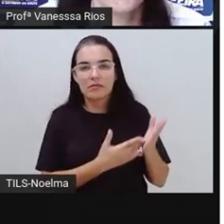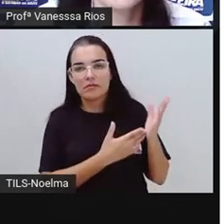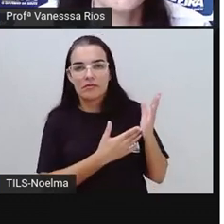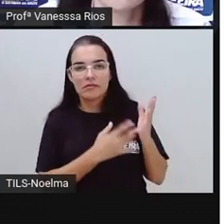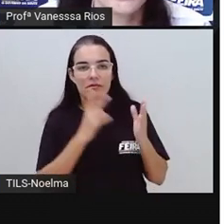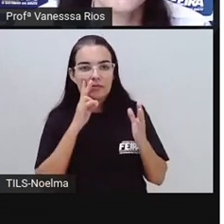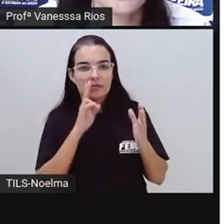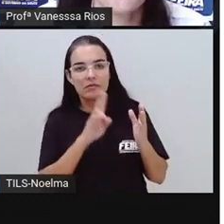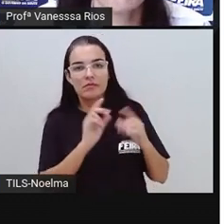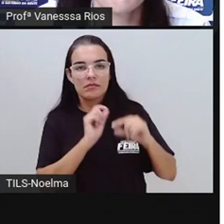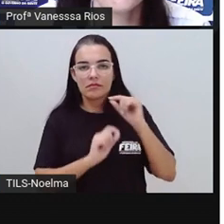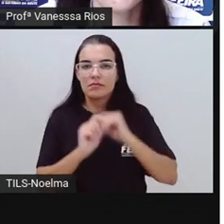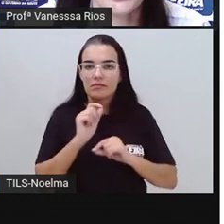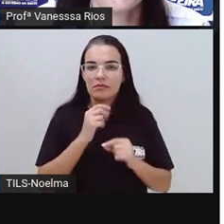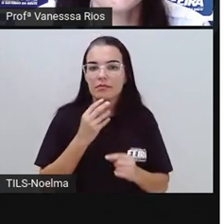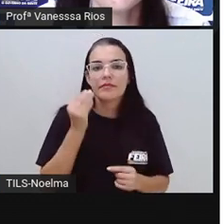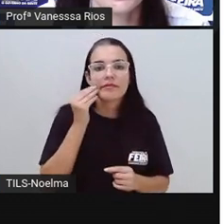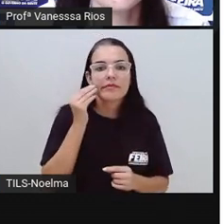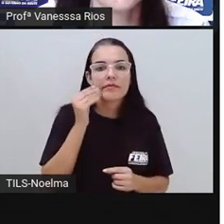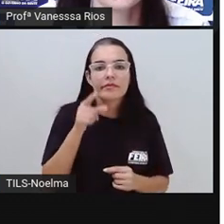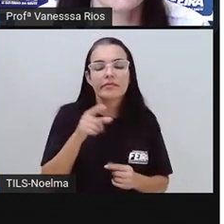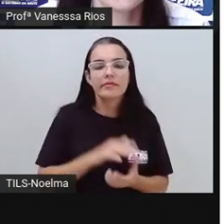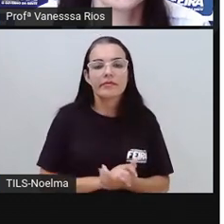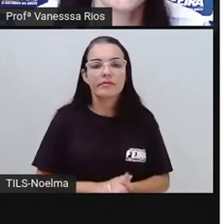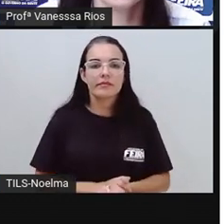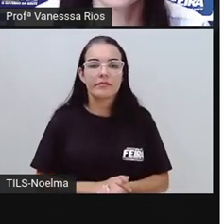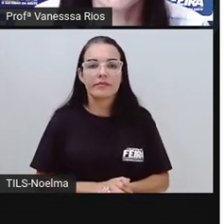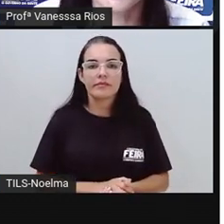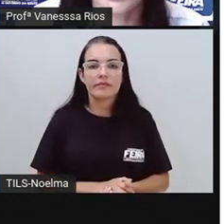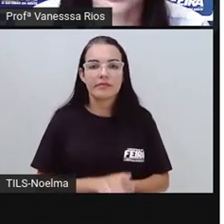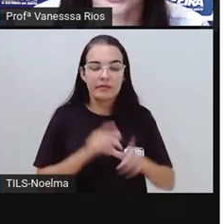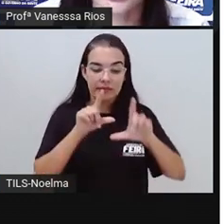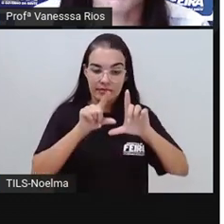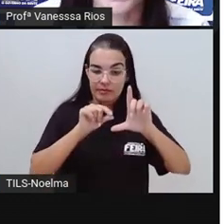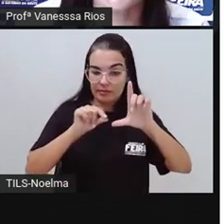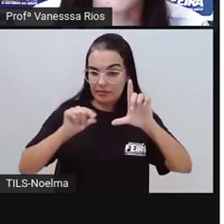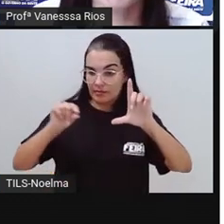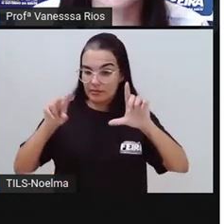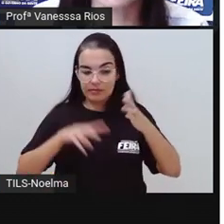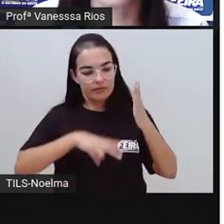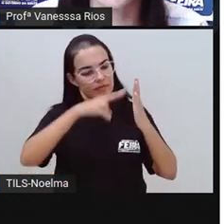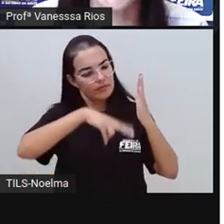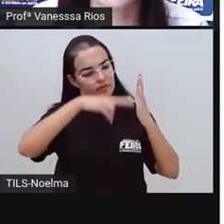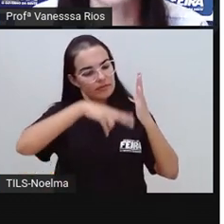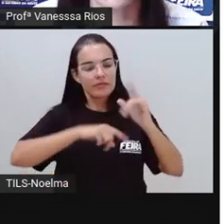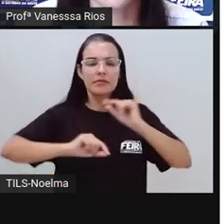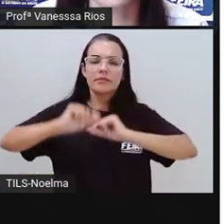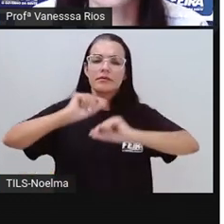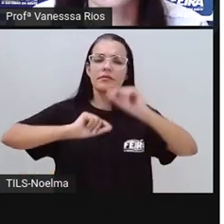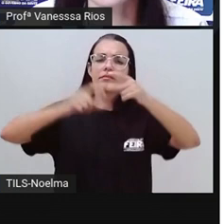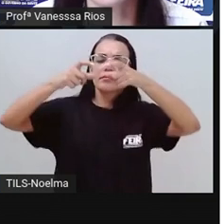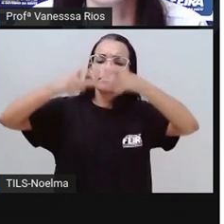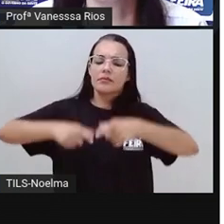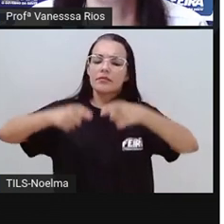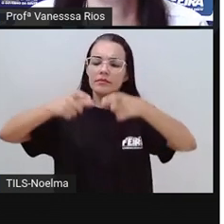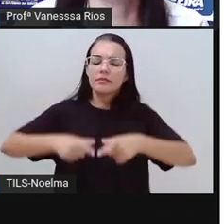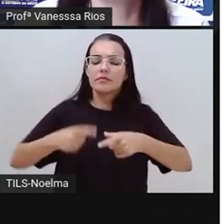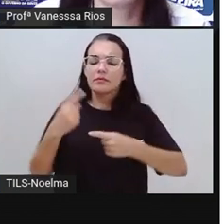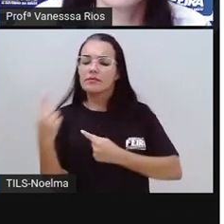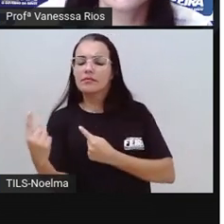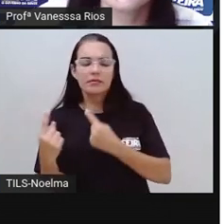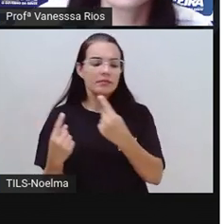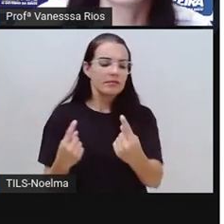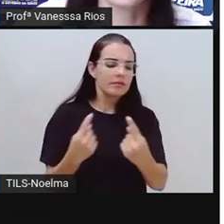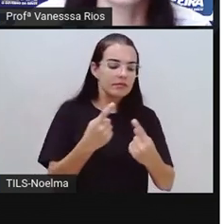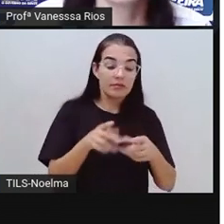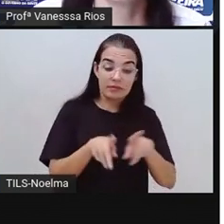a gente vai observar aqui, a prova vai mostrar a vocês e a gente vai fazer a leitura da legenda, percebendo a localização, o